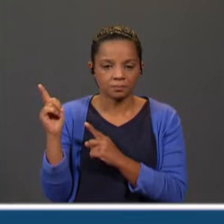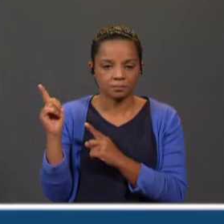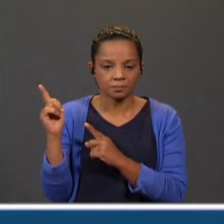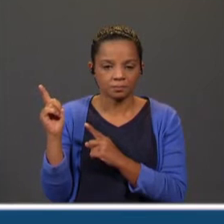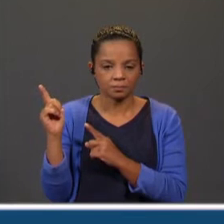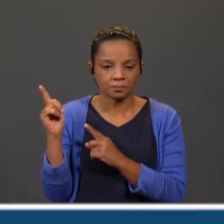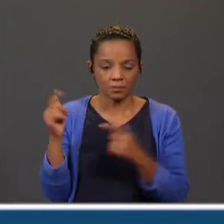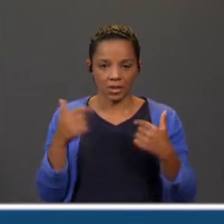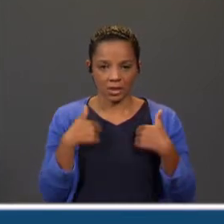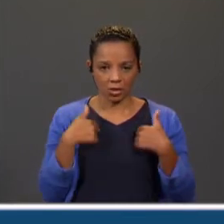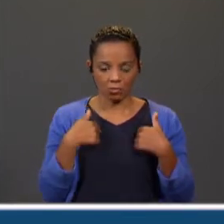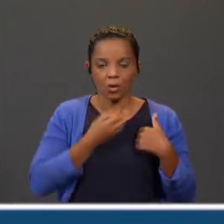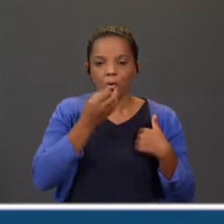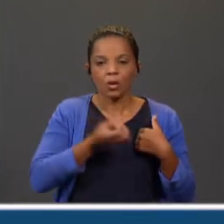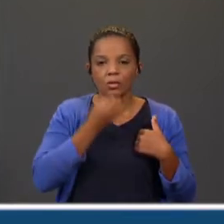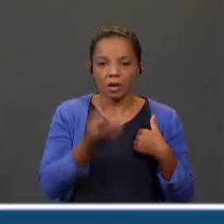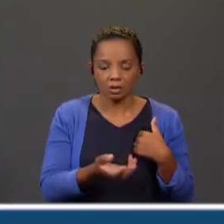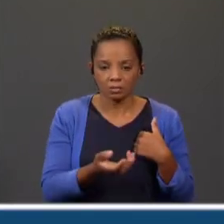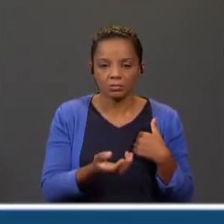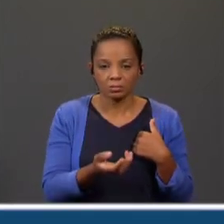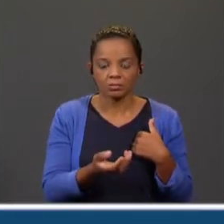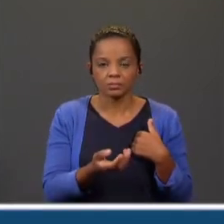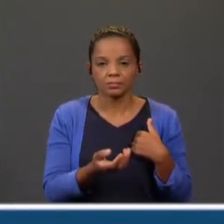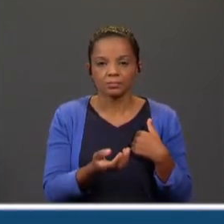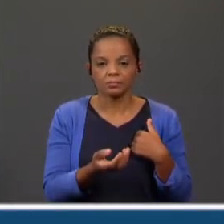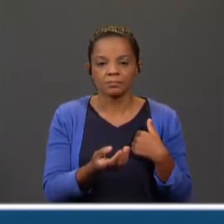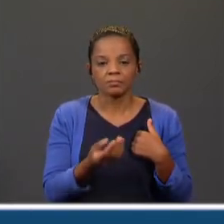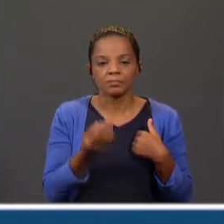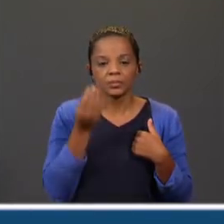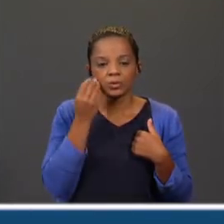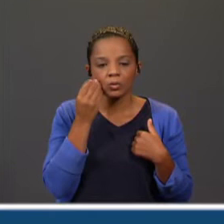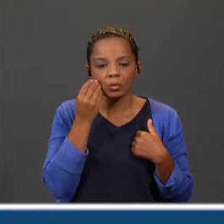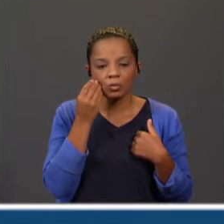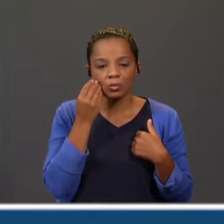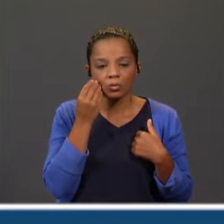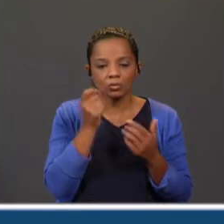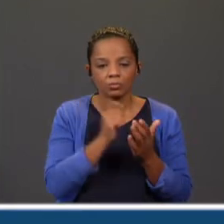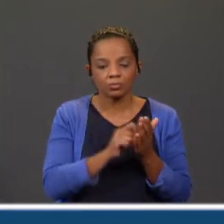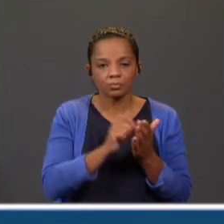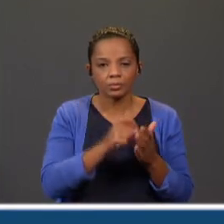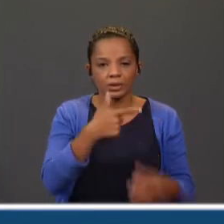Agora, eu vou vos contar o conto na versão de Teófilo Braga.